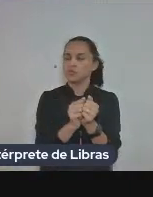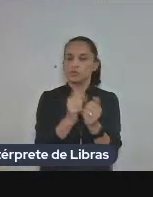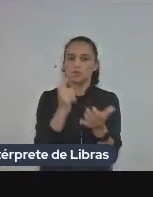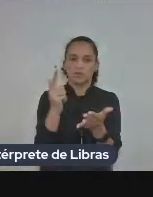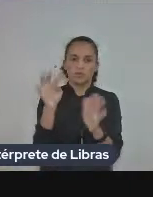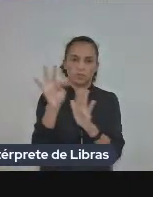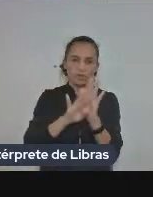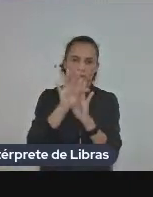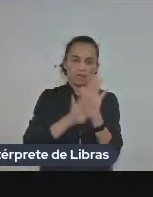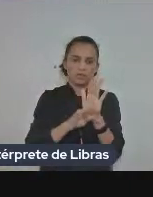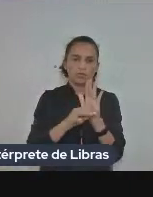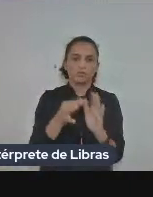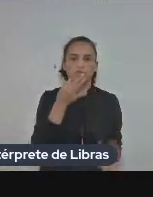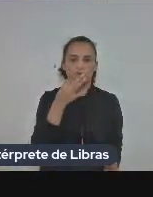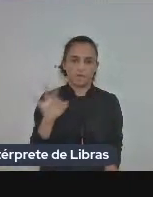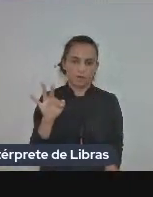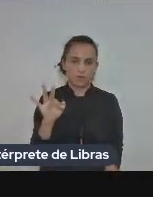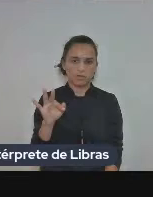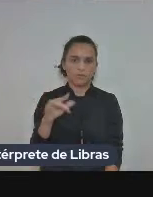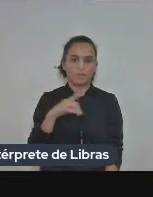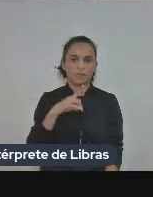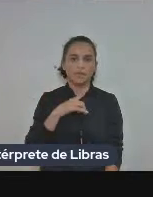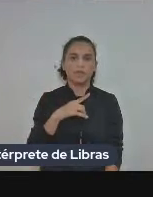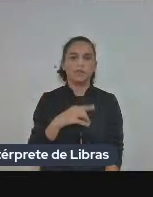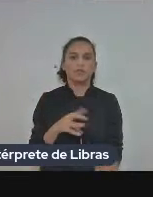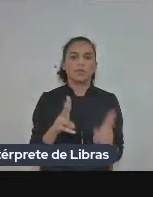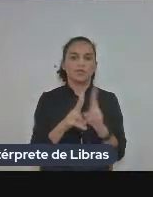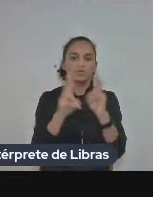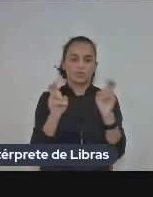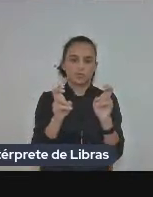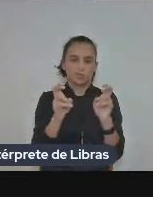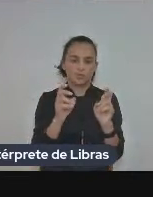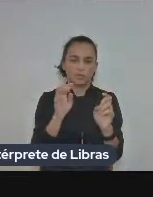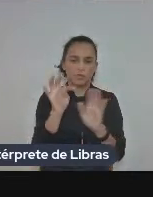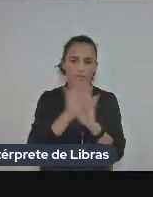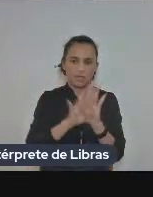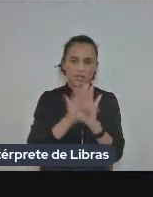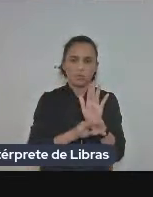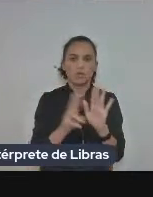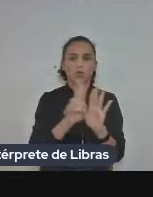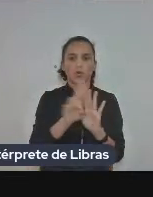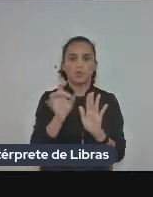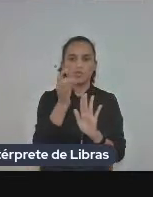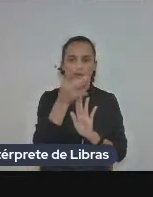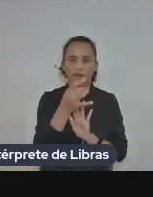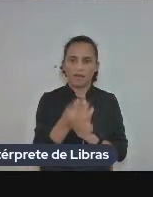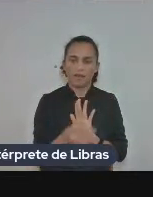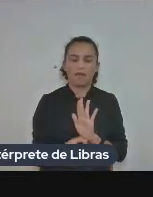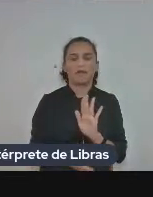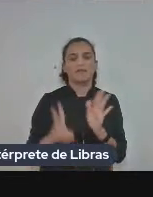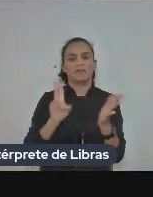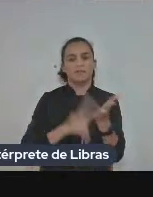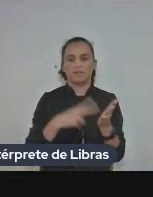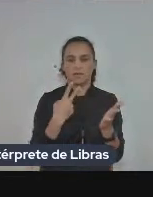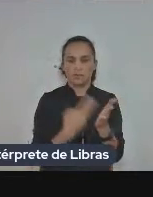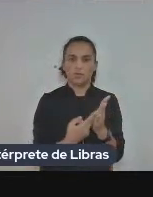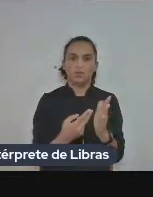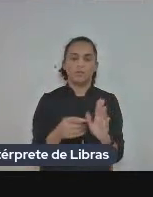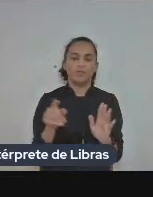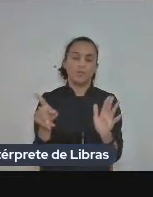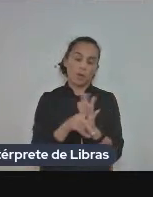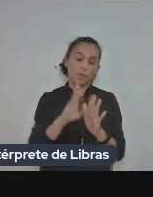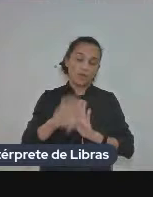temos aqui embaixo o título do texto e também o nome de cada tradutor essa editora autêntica